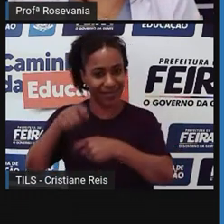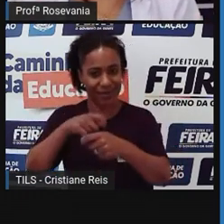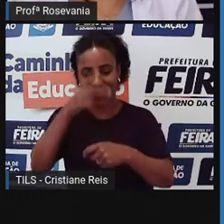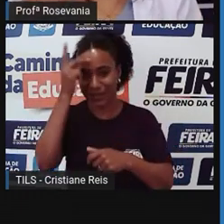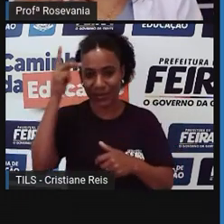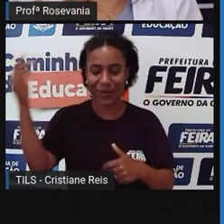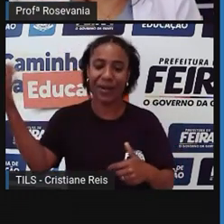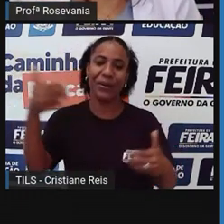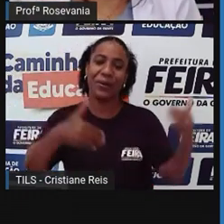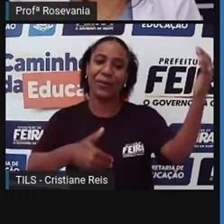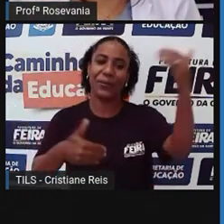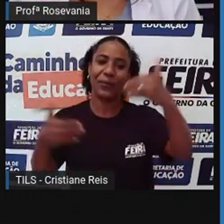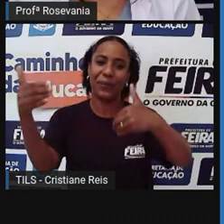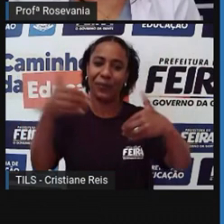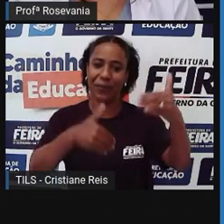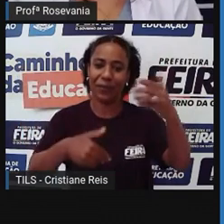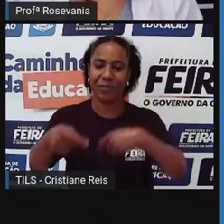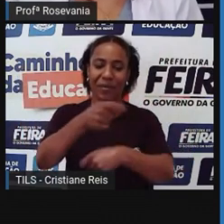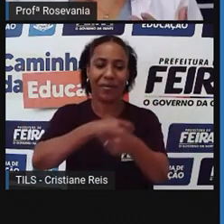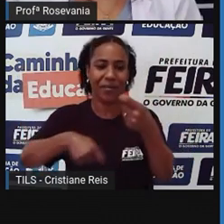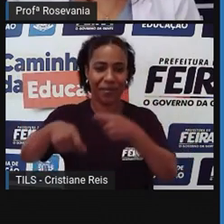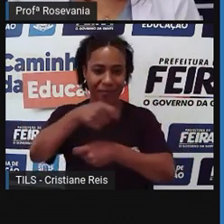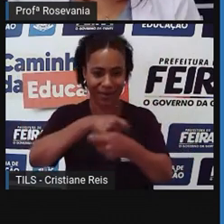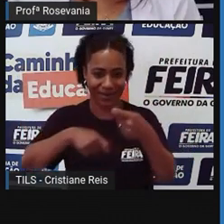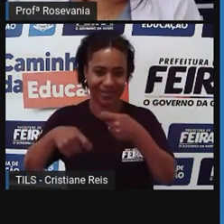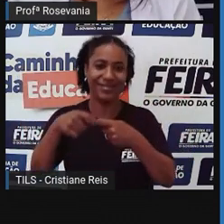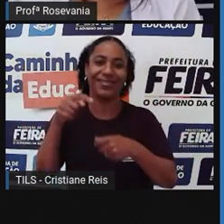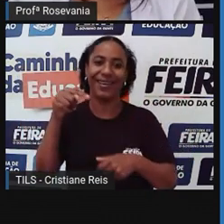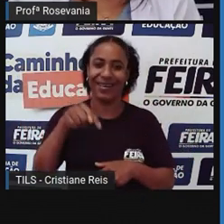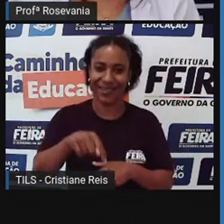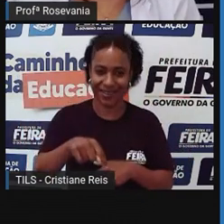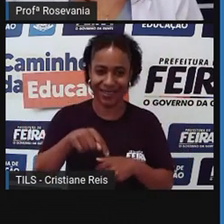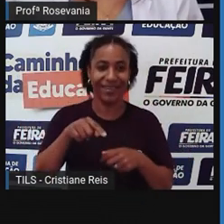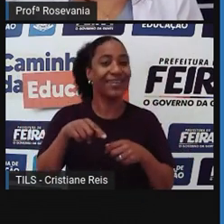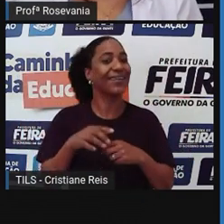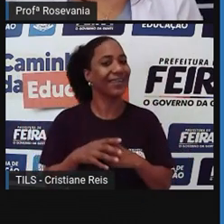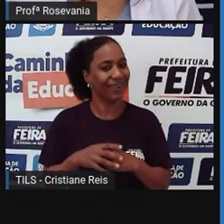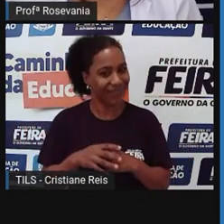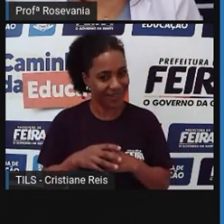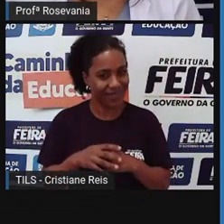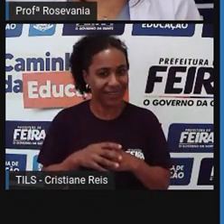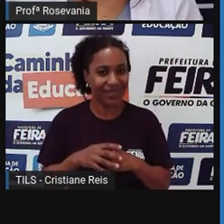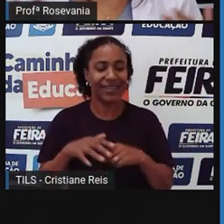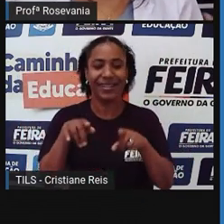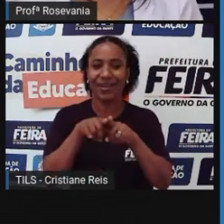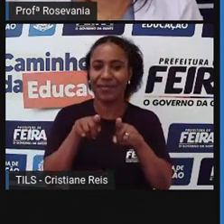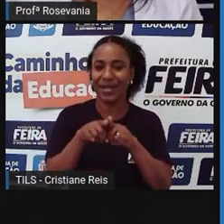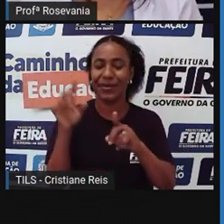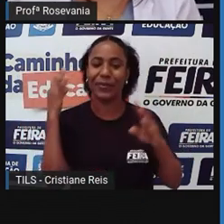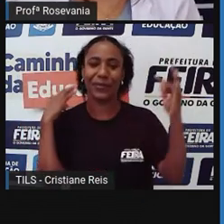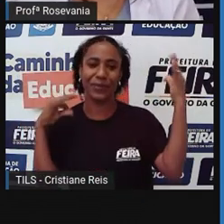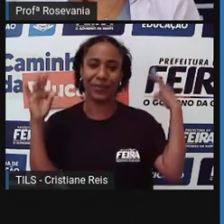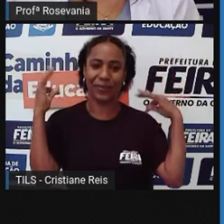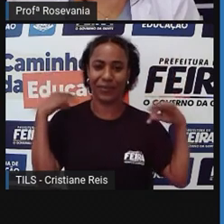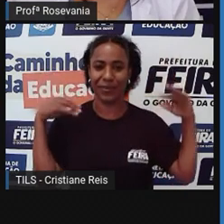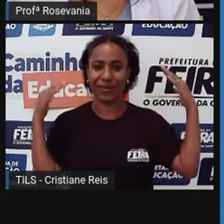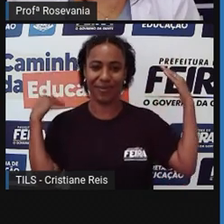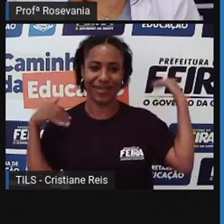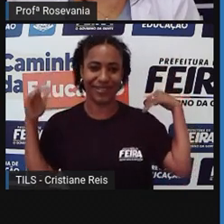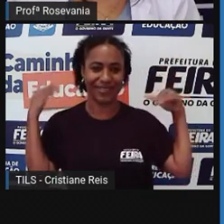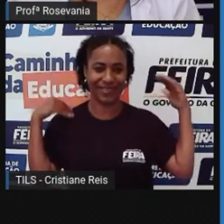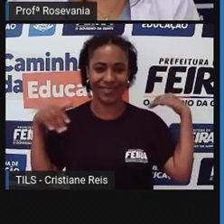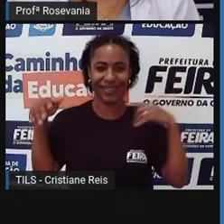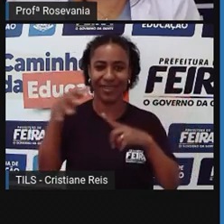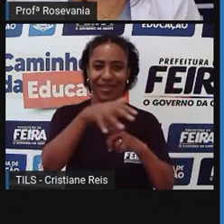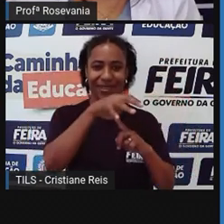região para comercializar aqui, também para comprar coisas, para passear, porque era um evento, né, essa feira livre,